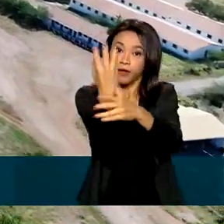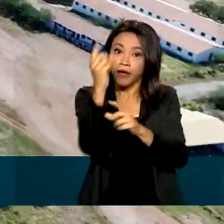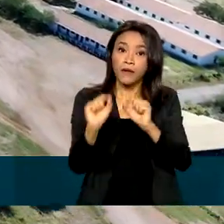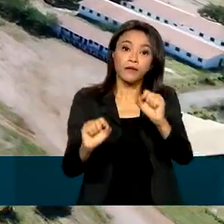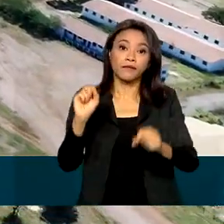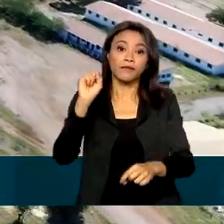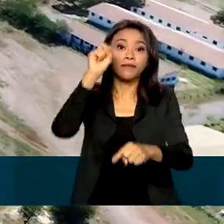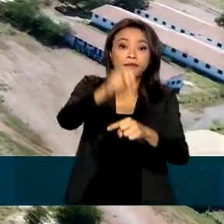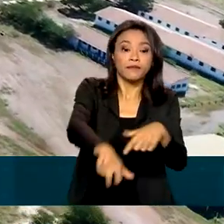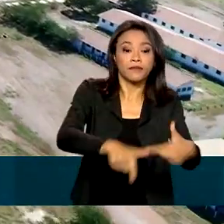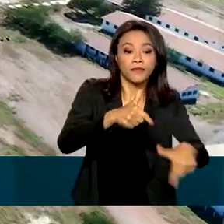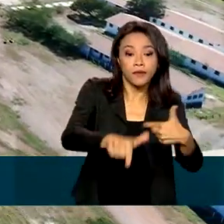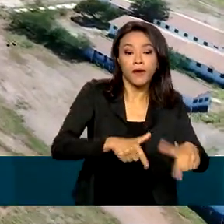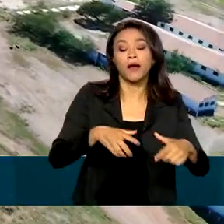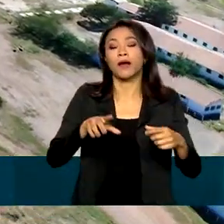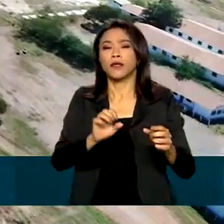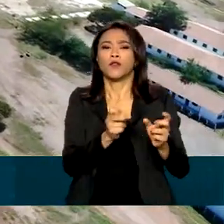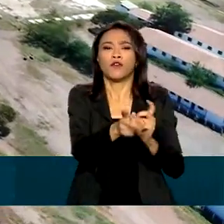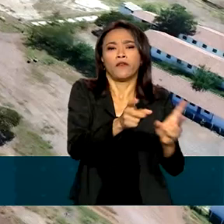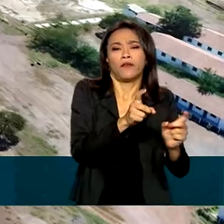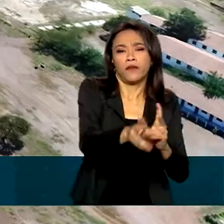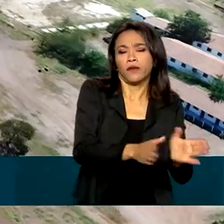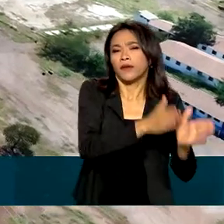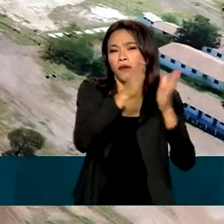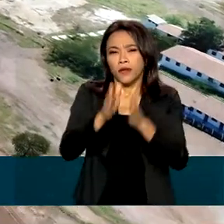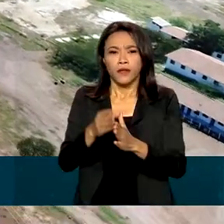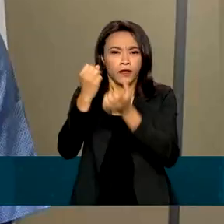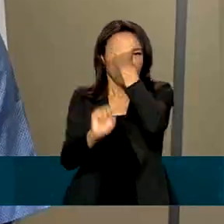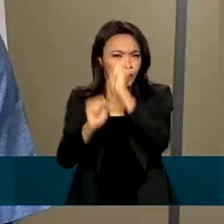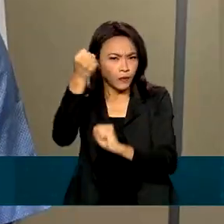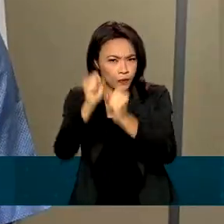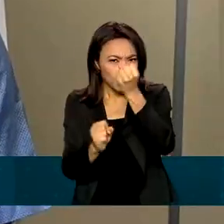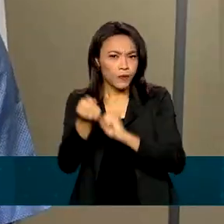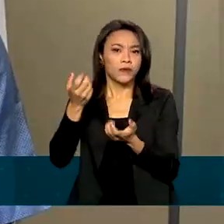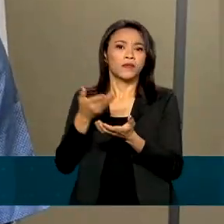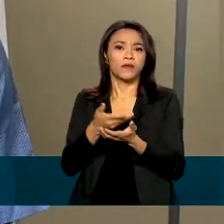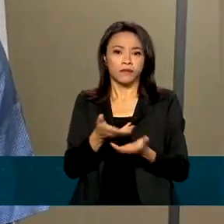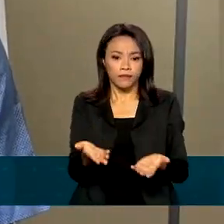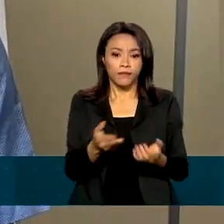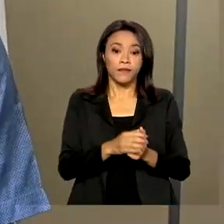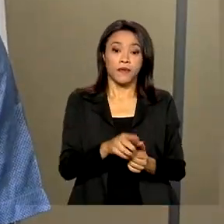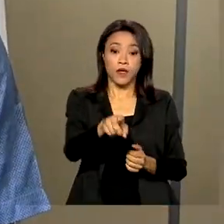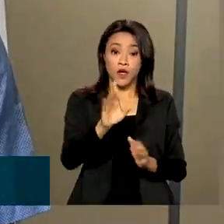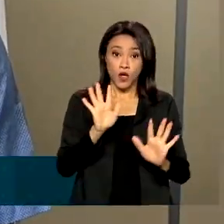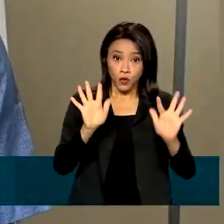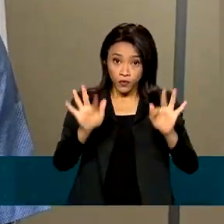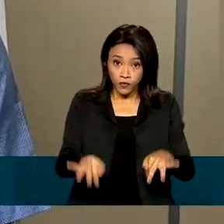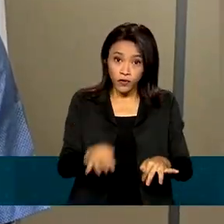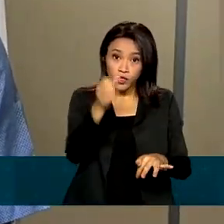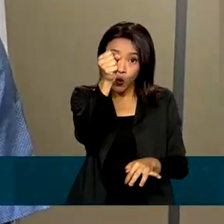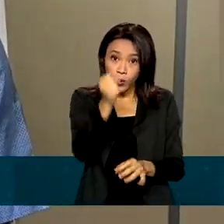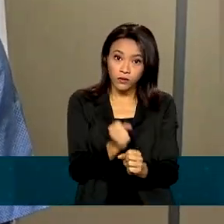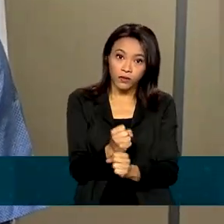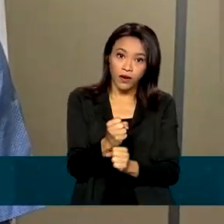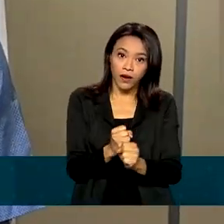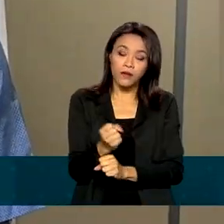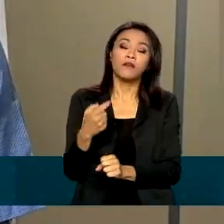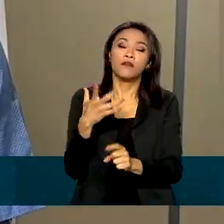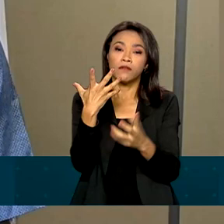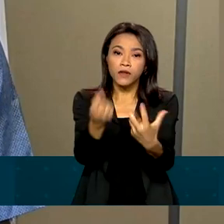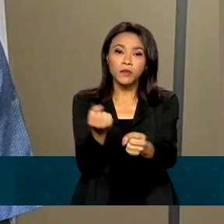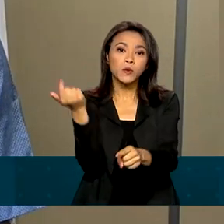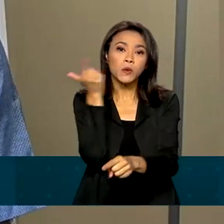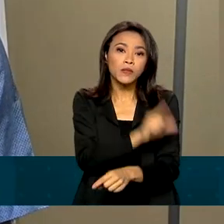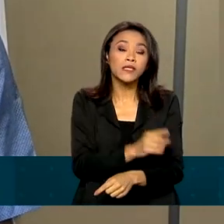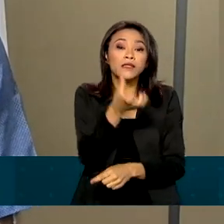de trabalho no comércio, setor de serviços e indústrias. Ao final de 8 anos, nós geraremos cerca de 60 mil